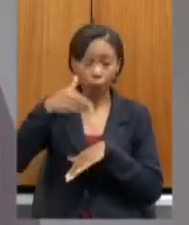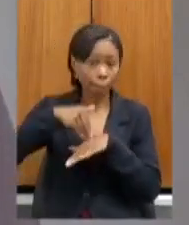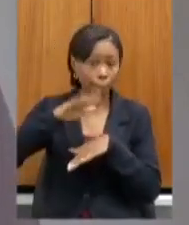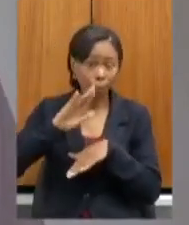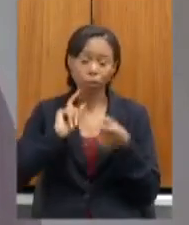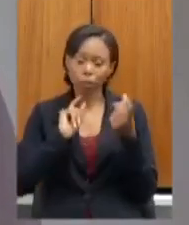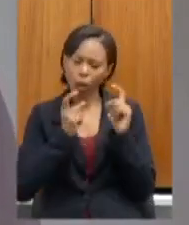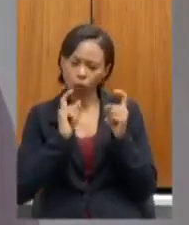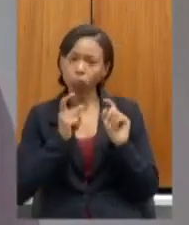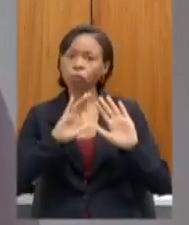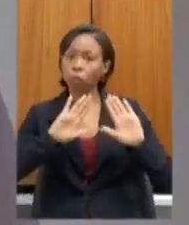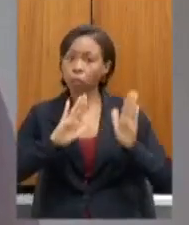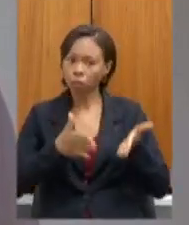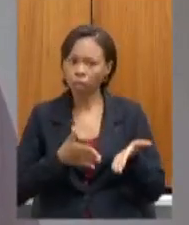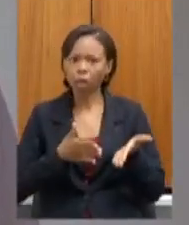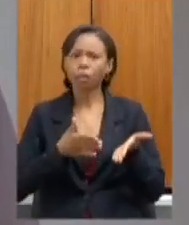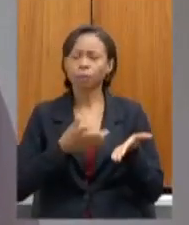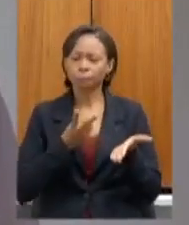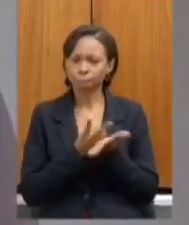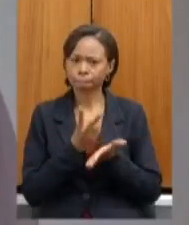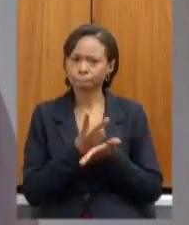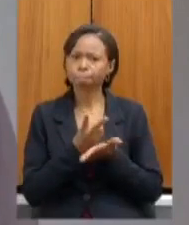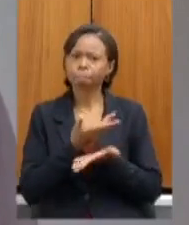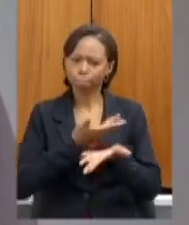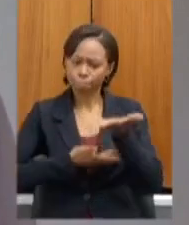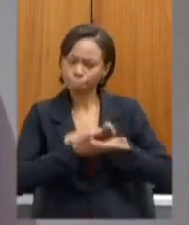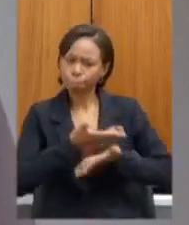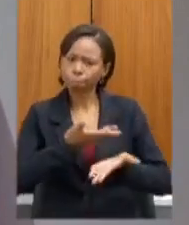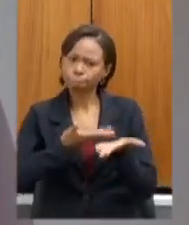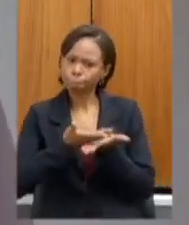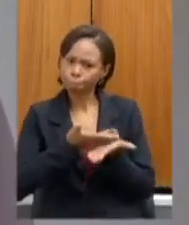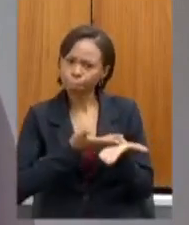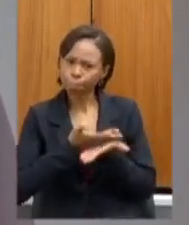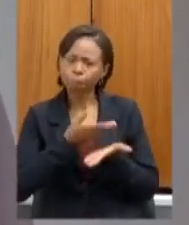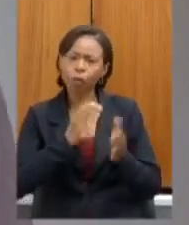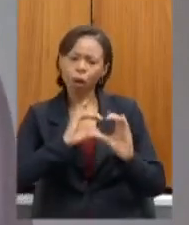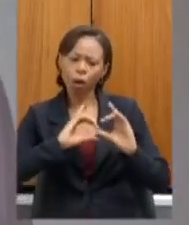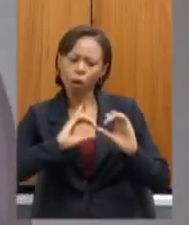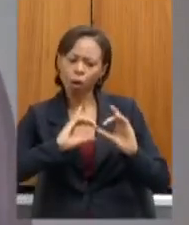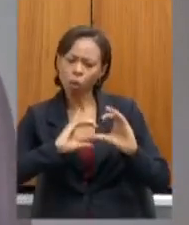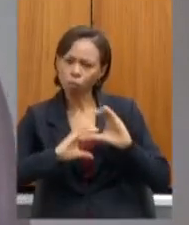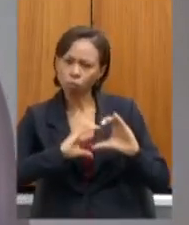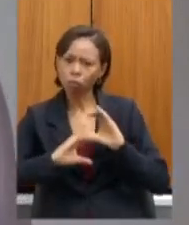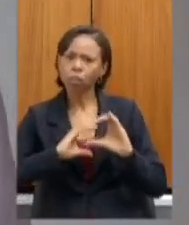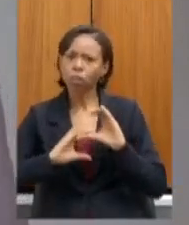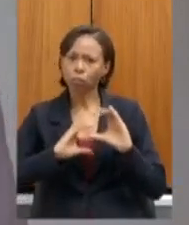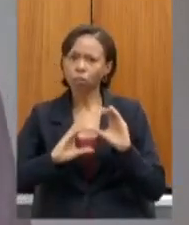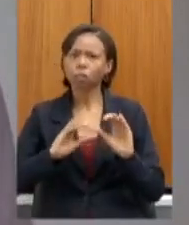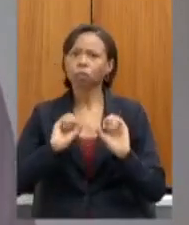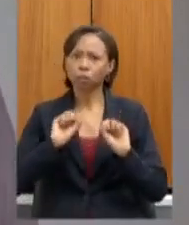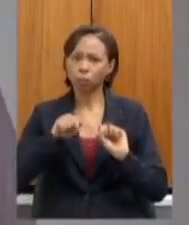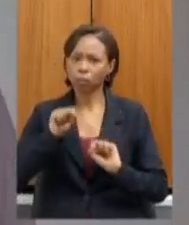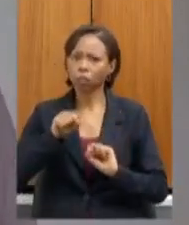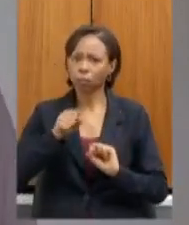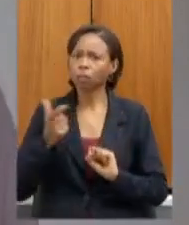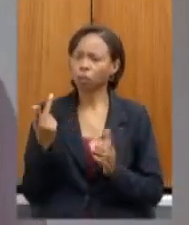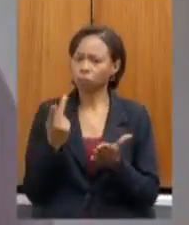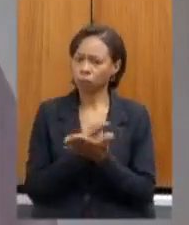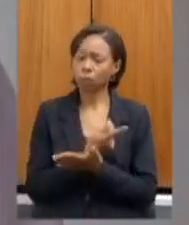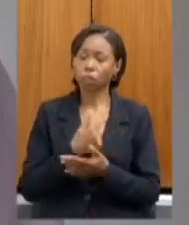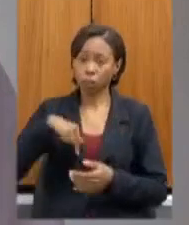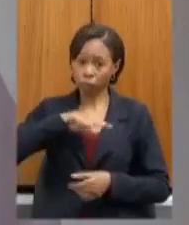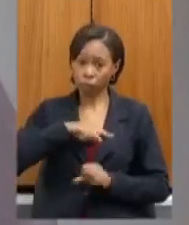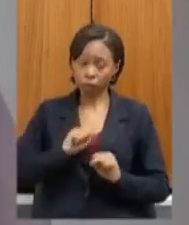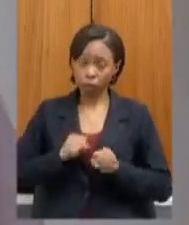então nós temos tido sim esse estreito diálogo que eu venho dizendo e que é um esforço muito grande nosso mas que